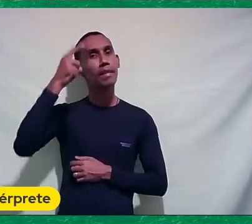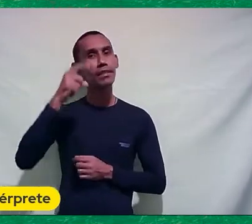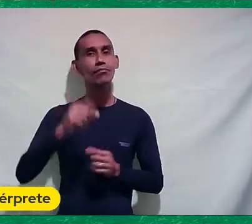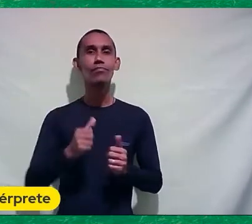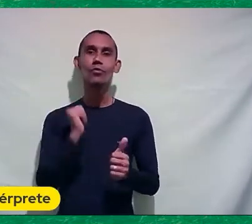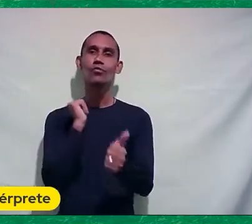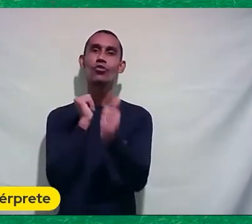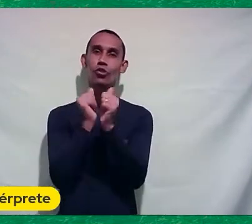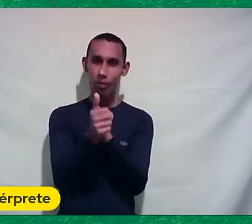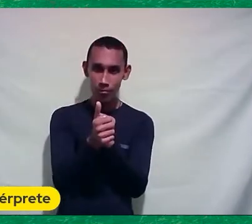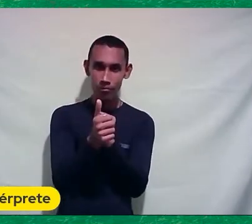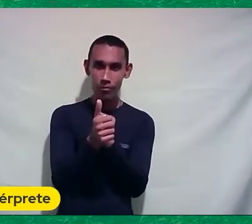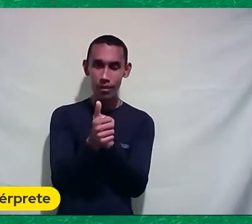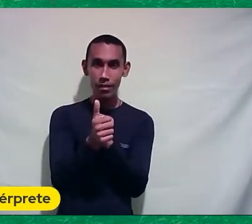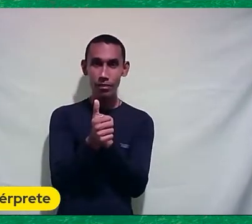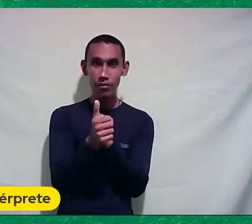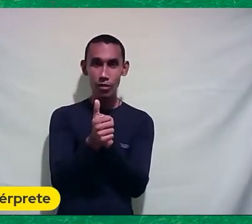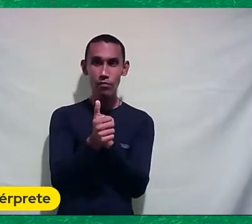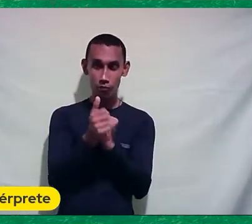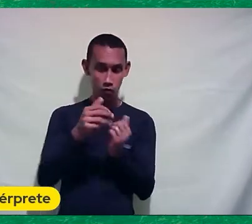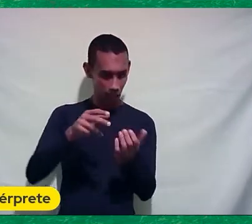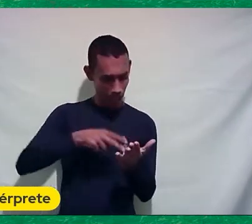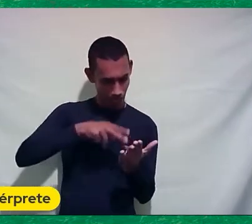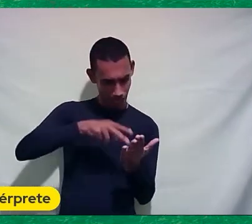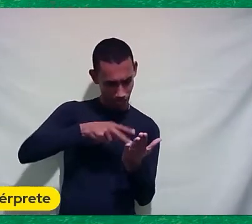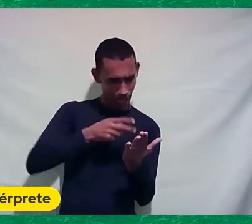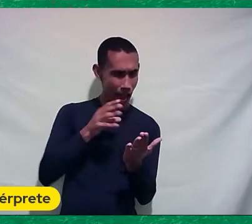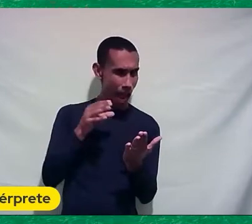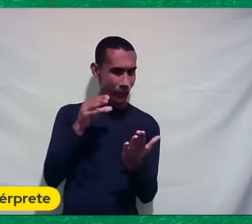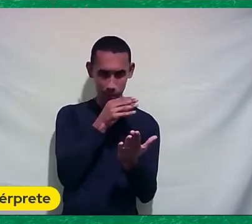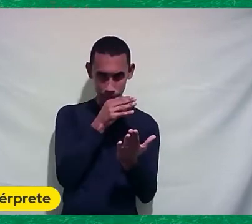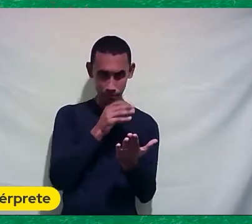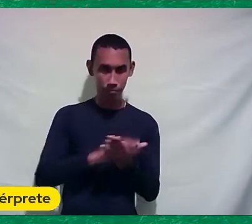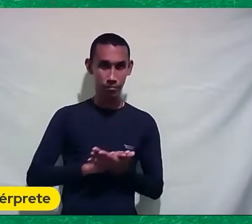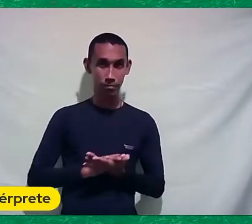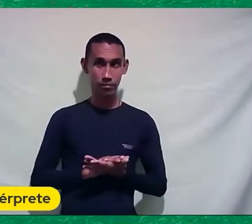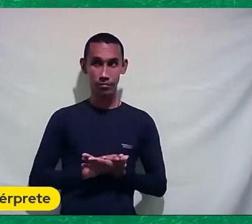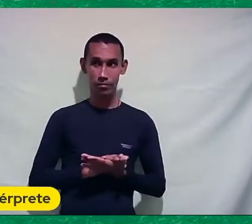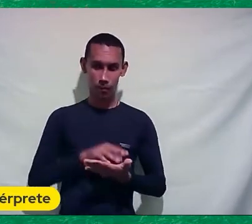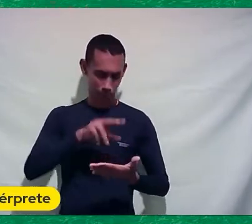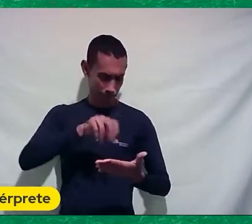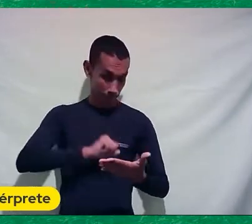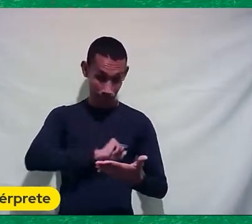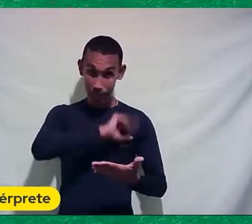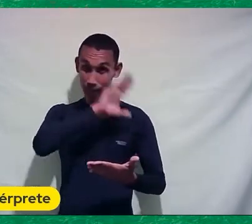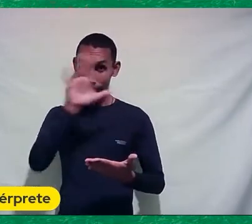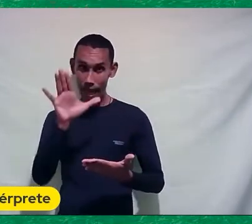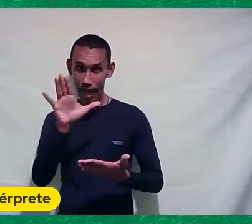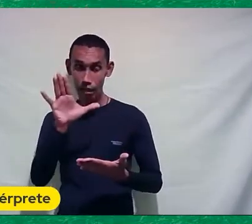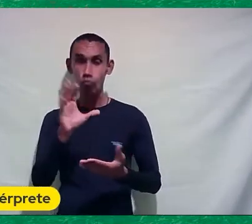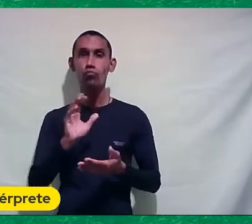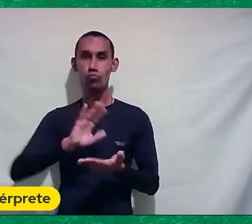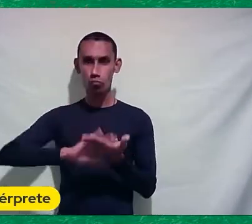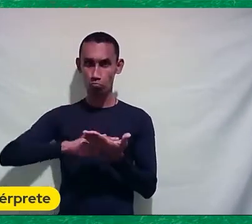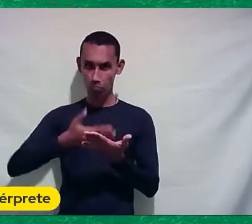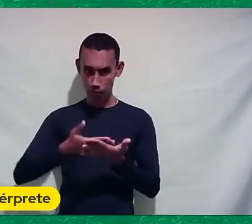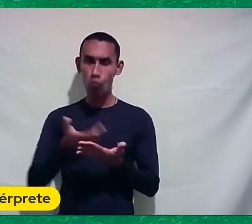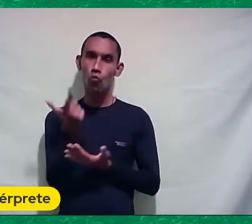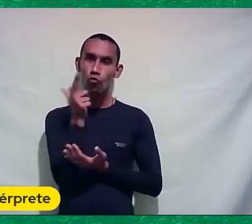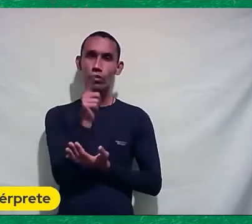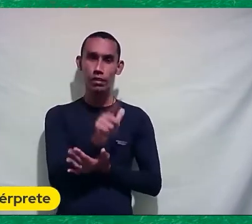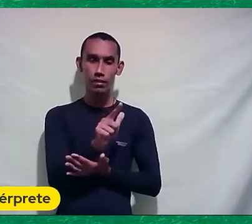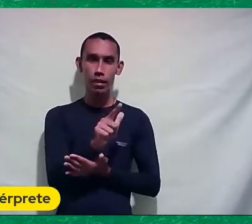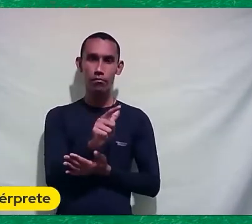Eu vou ler aqui De uma maneira mais Clara e lenta Para que o nosso tradutor Consiga